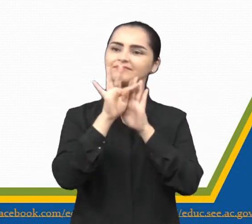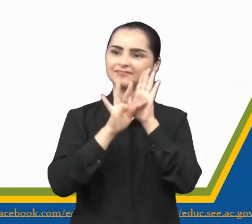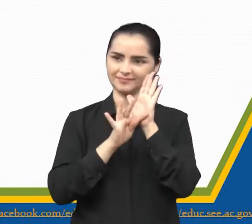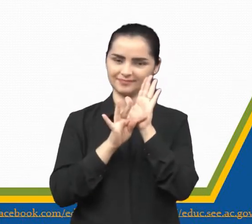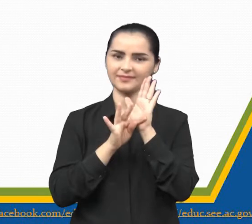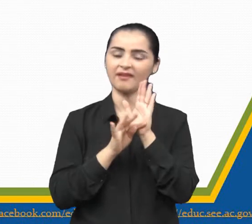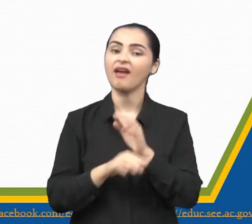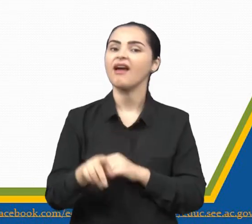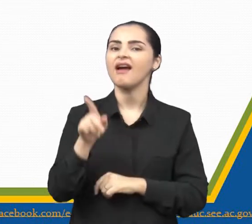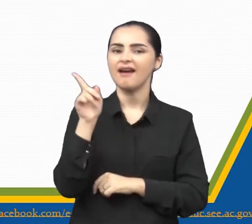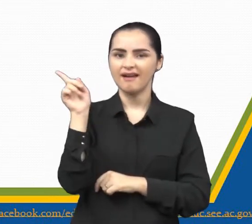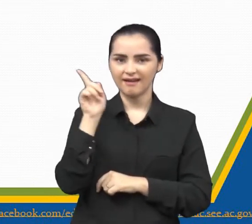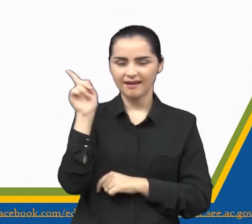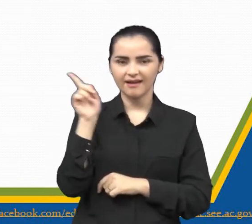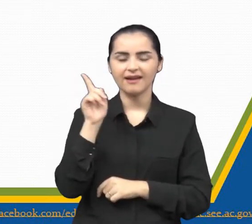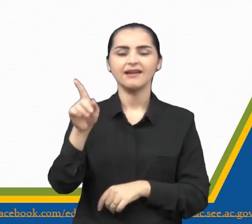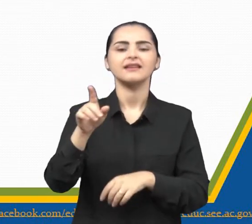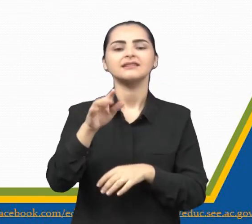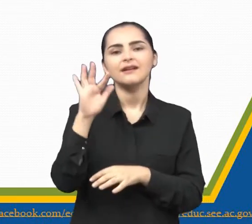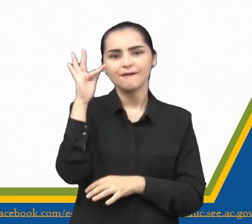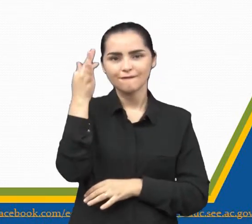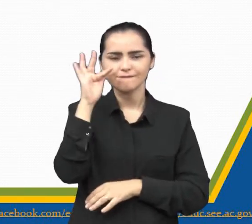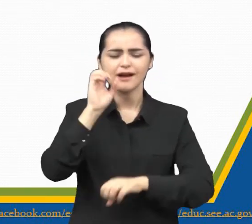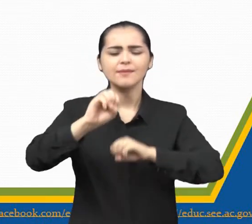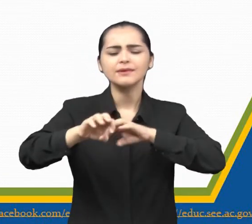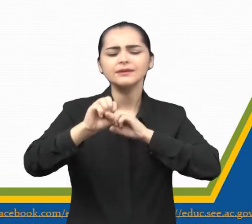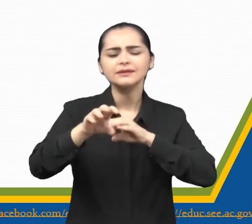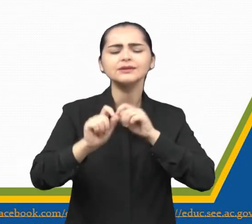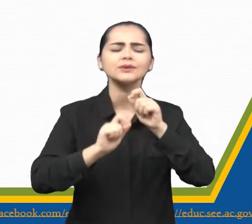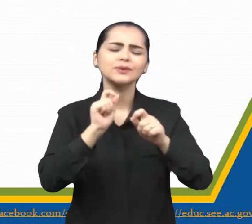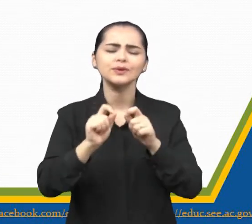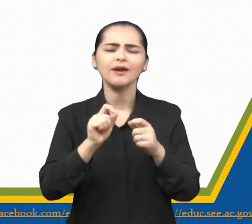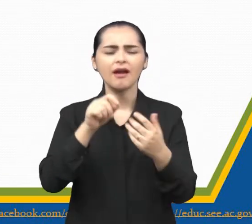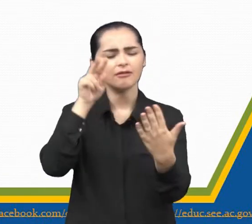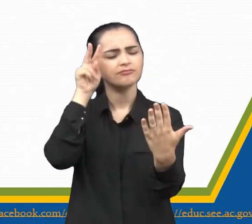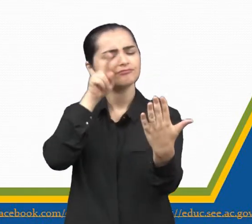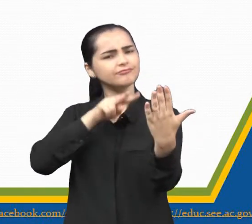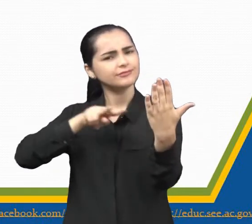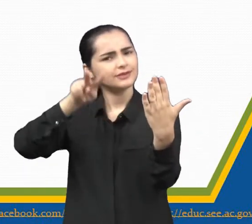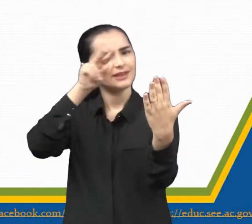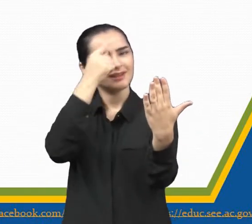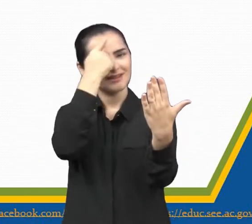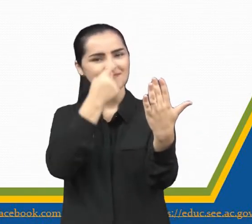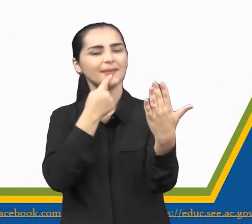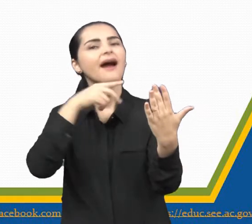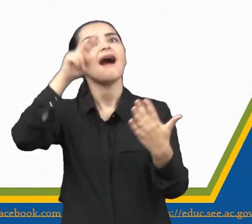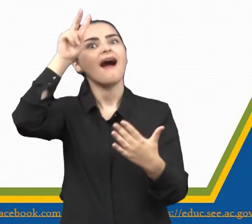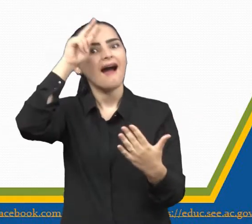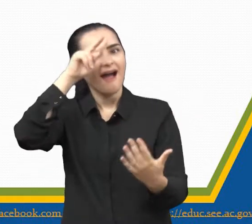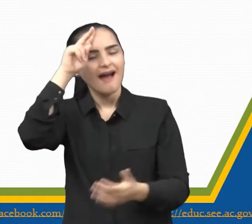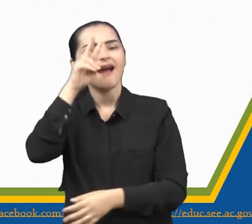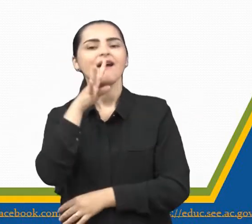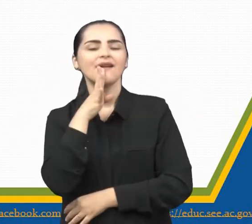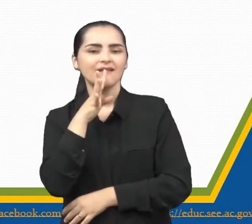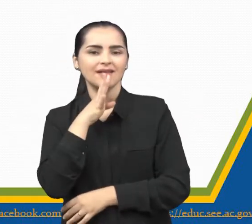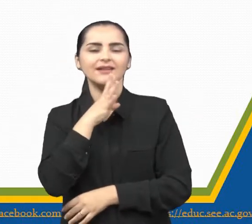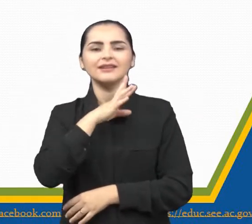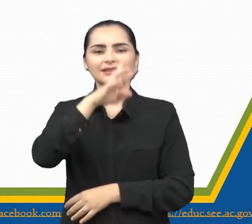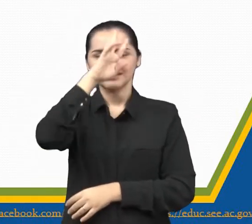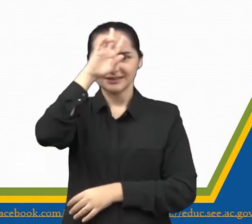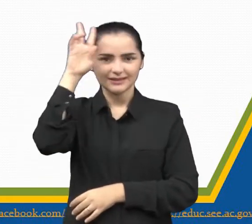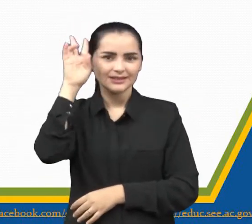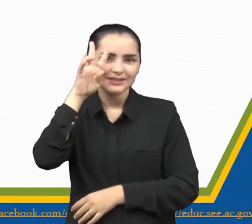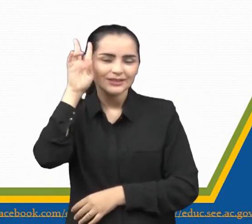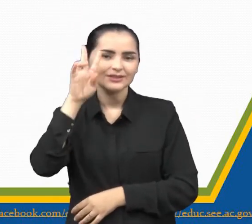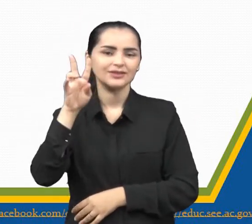fala, essa fábula ensina que... Olhando a imagem, a até lembrou da história, né? Letra A. A